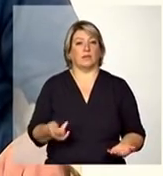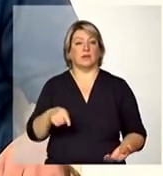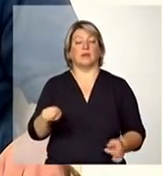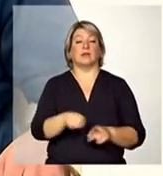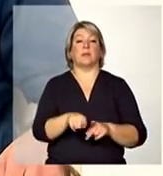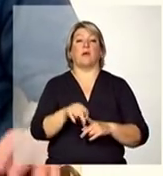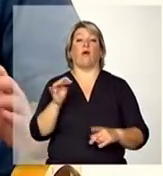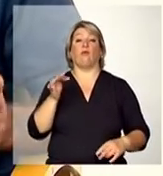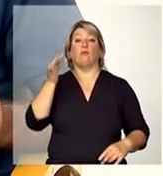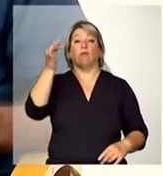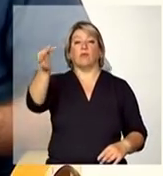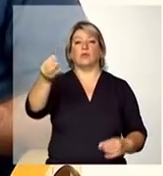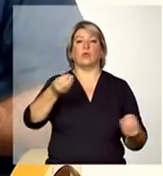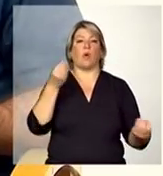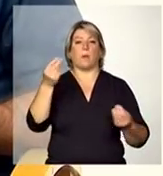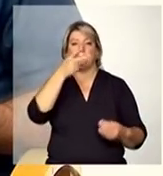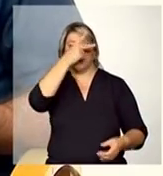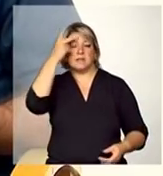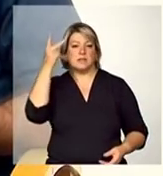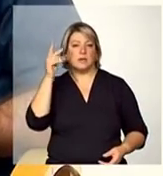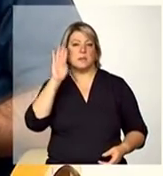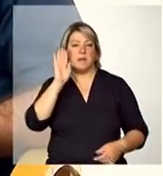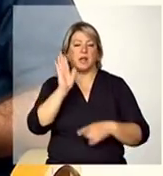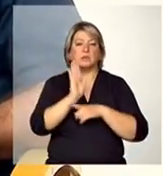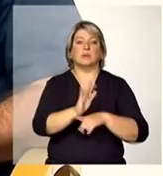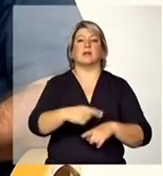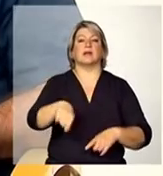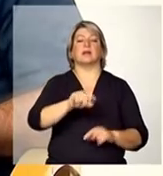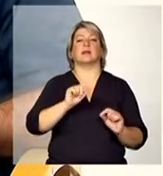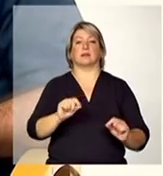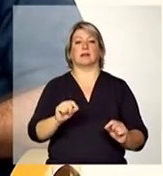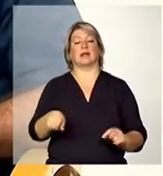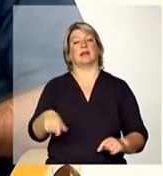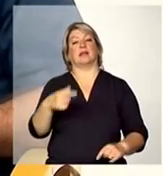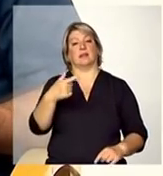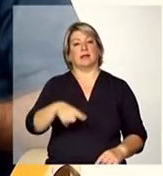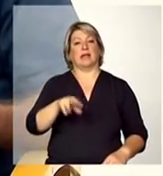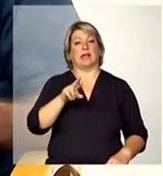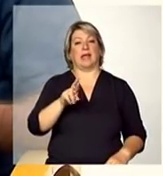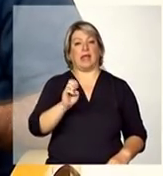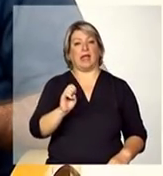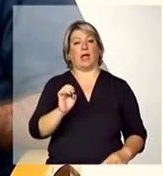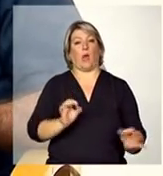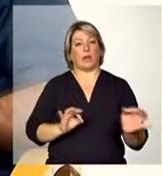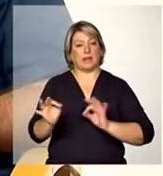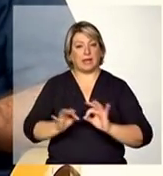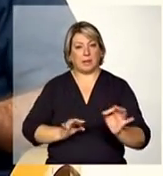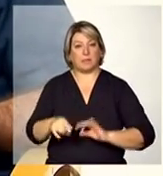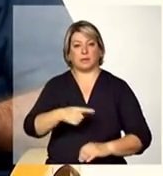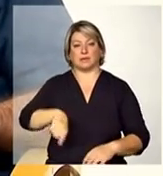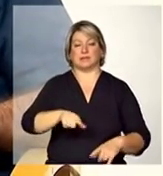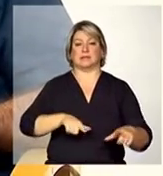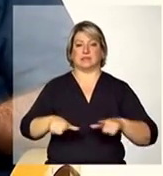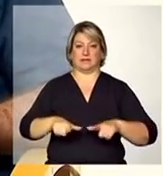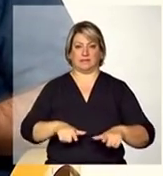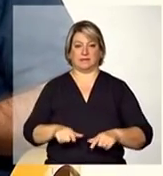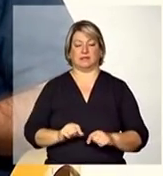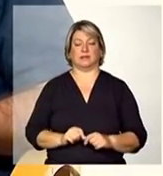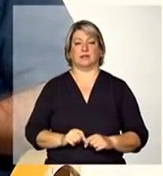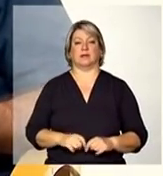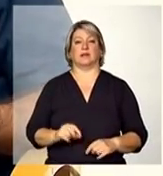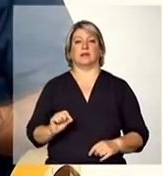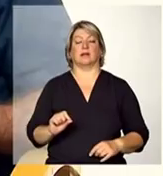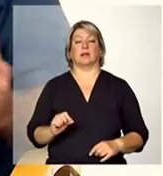futuro o público-alvo acho que a gente tem hoje por isso que a gente está chamando de reordenamento dos serviços a gente já tem historicamente serviços de acolhimento para pessoas com